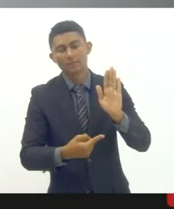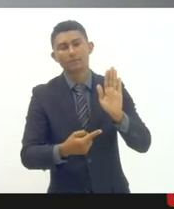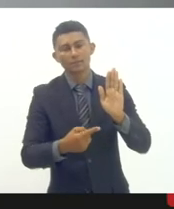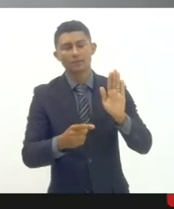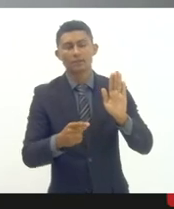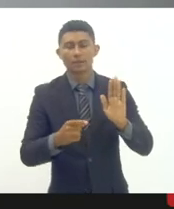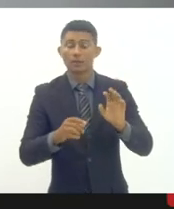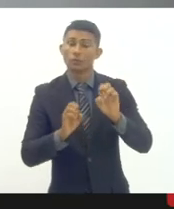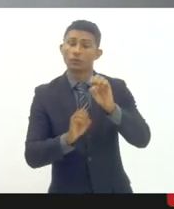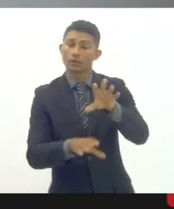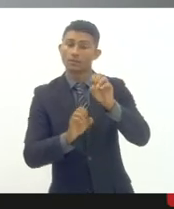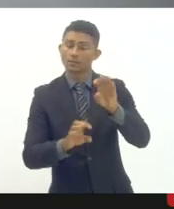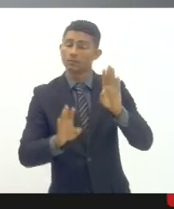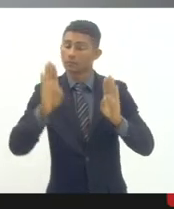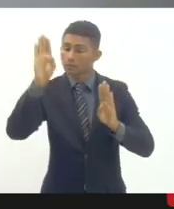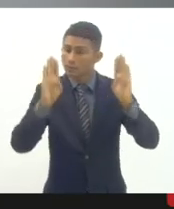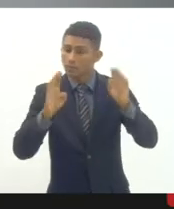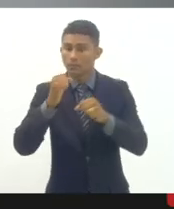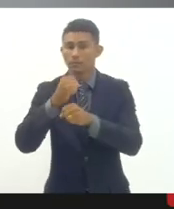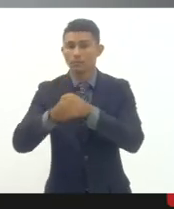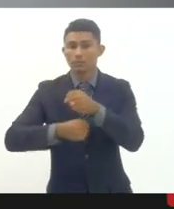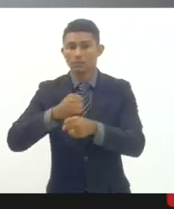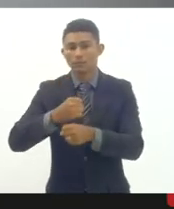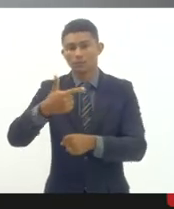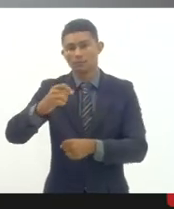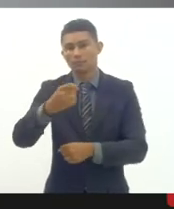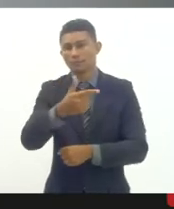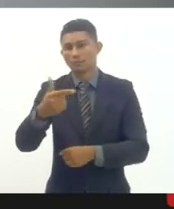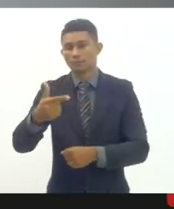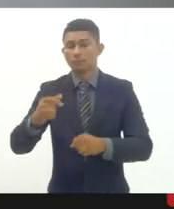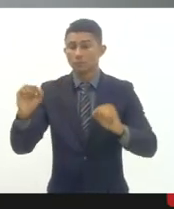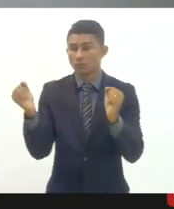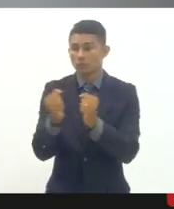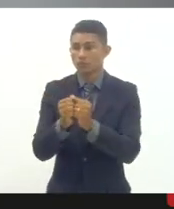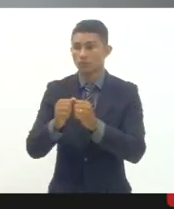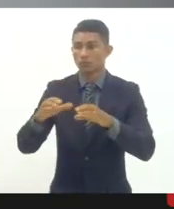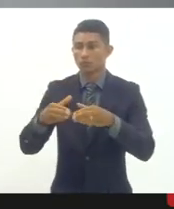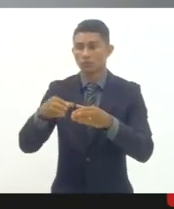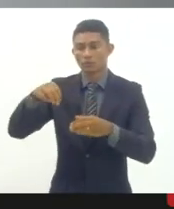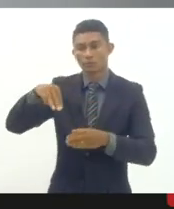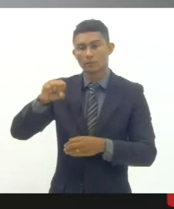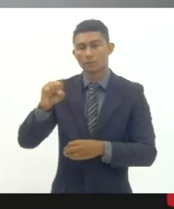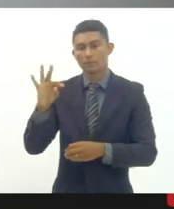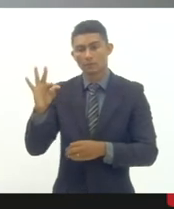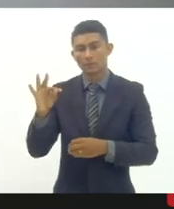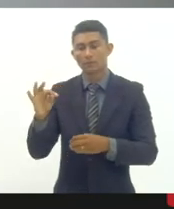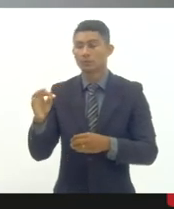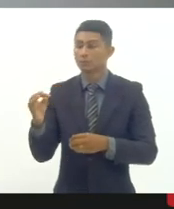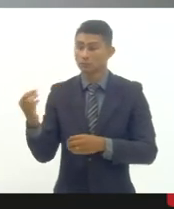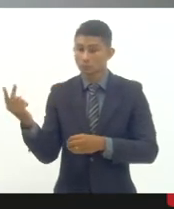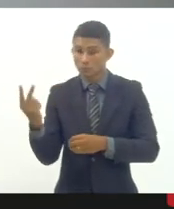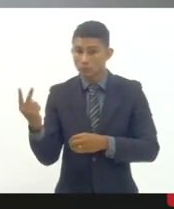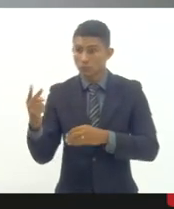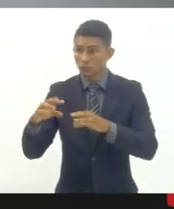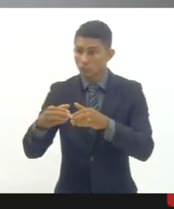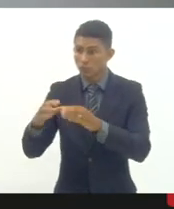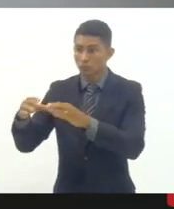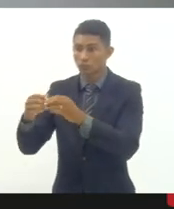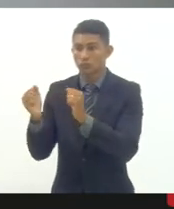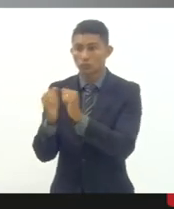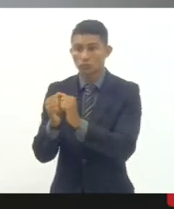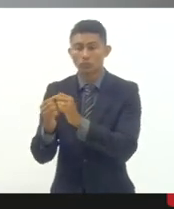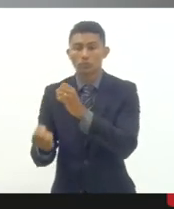eleições 2022 com o MST já que construímos junto com o MST todo o diretivo da campanha e com a rede